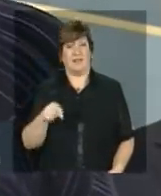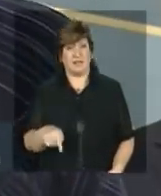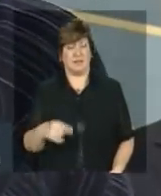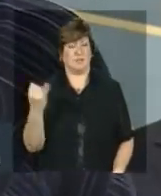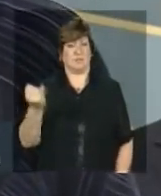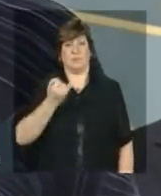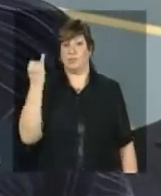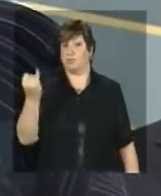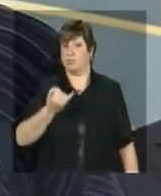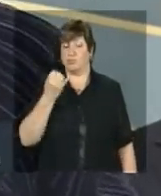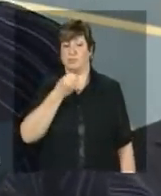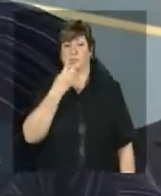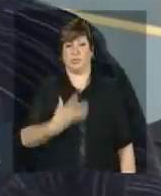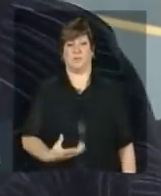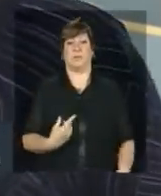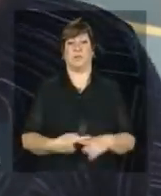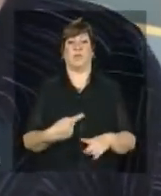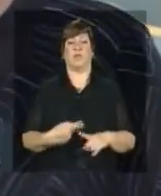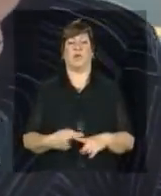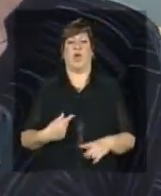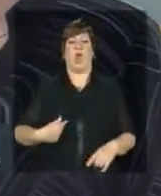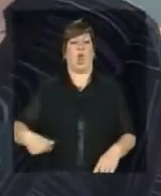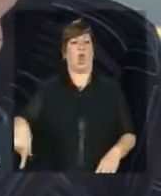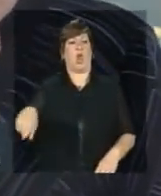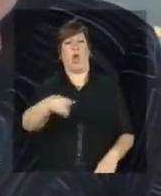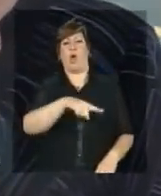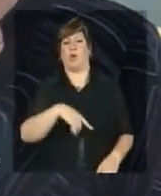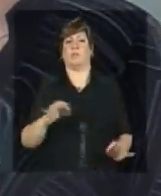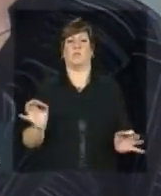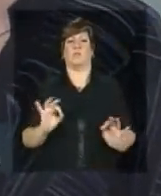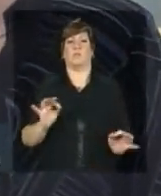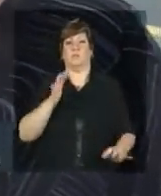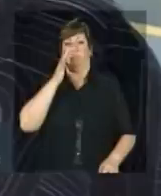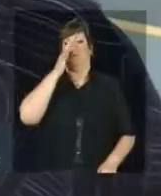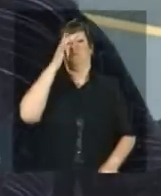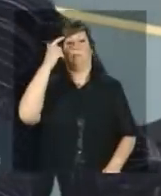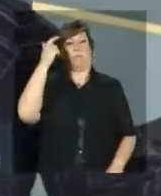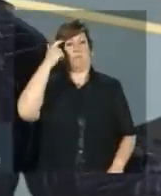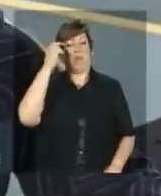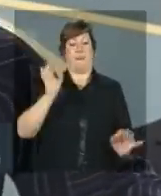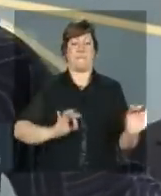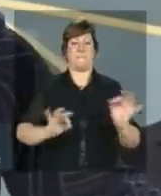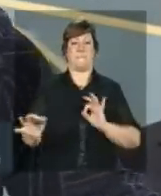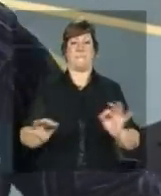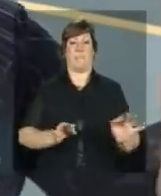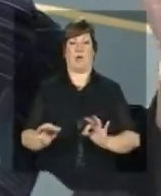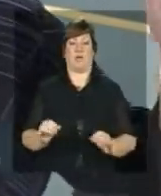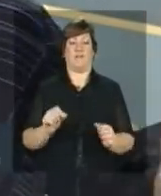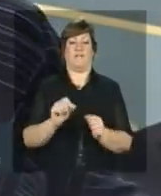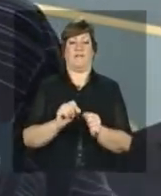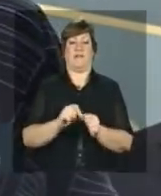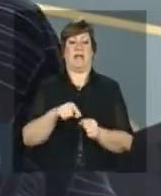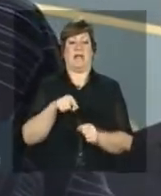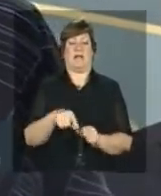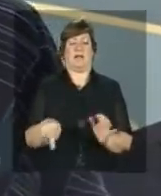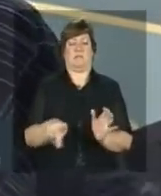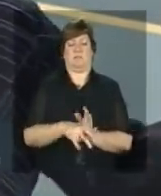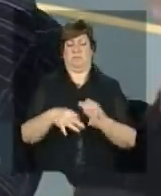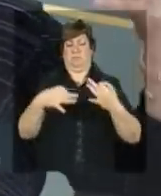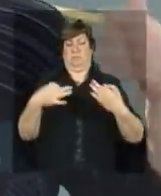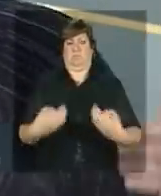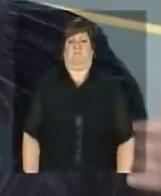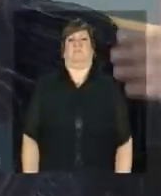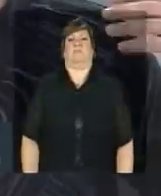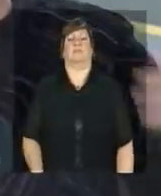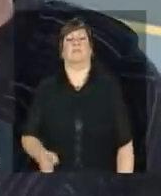virtuosa nenhum de nós é soberbo de achar que um projeto que se faz ele nasce perfeito